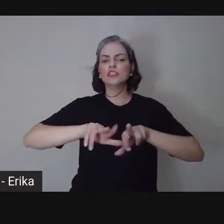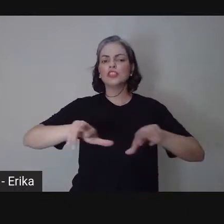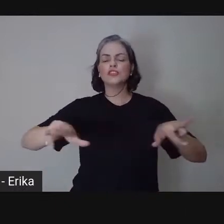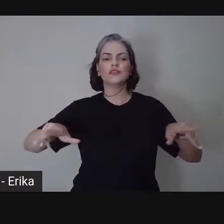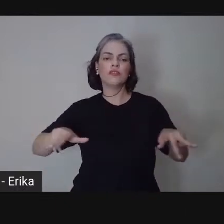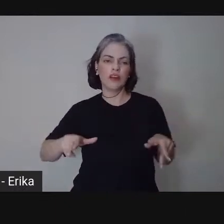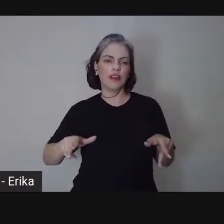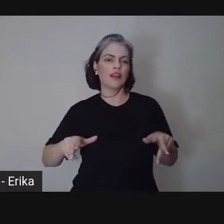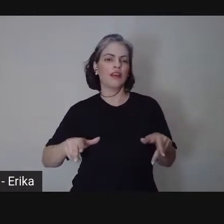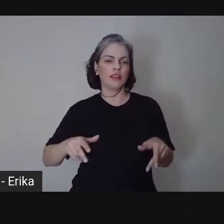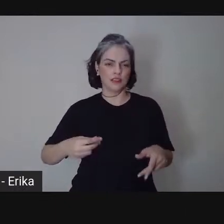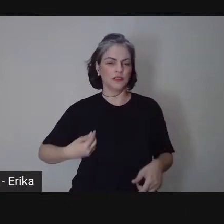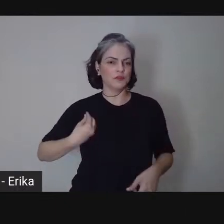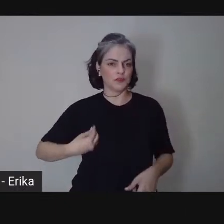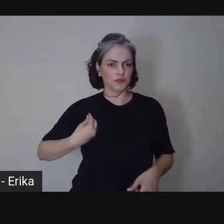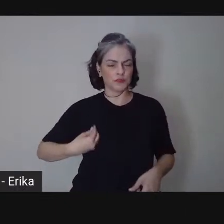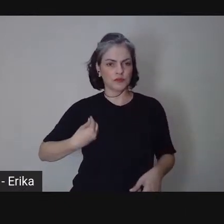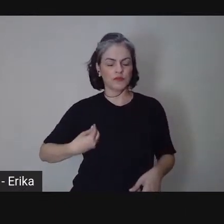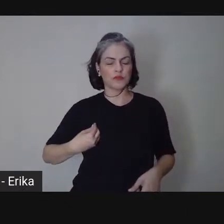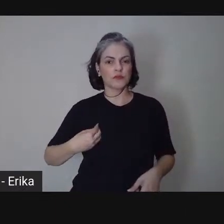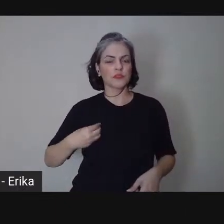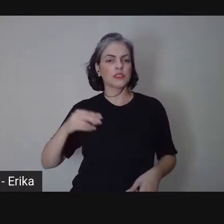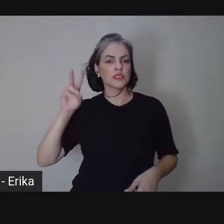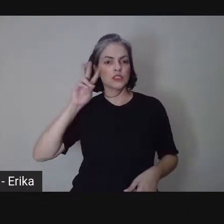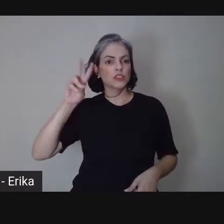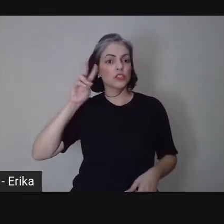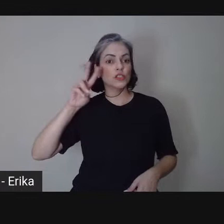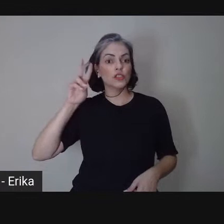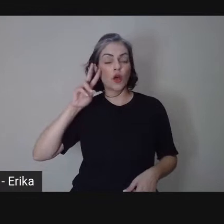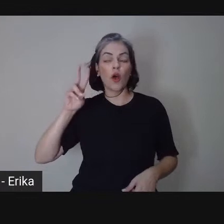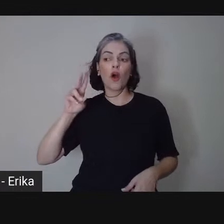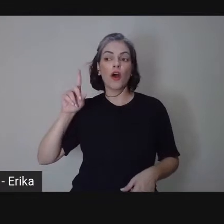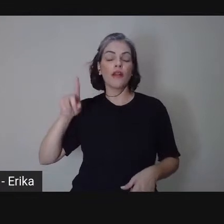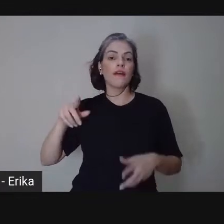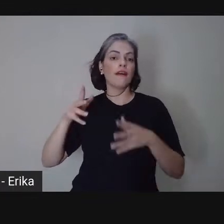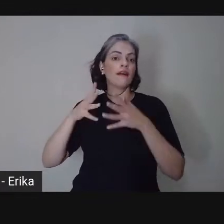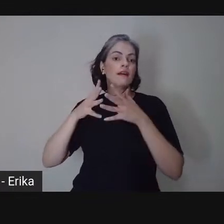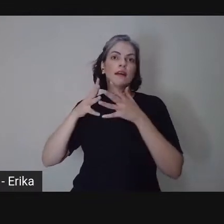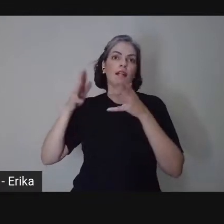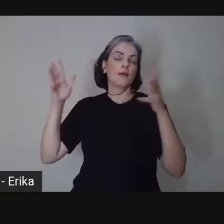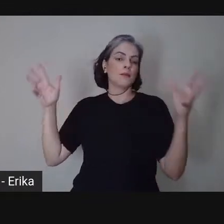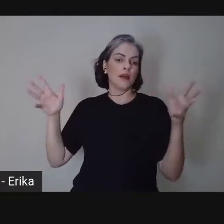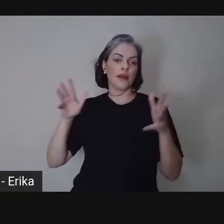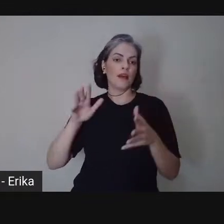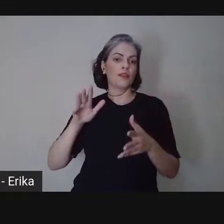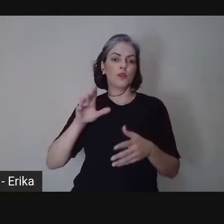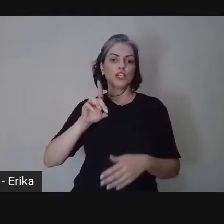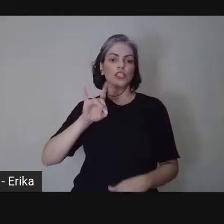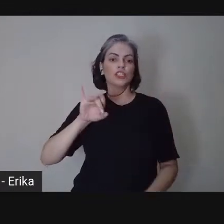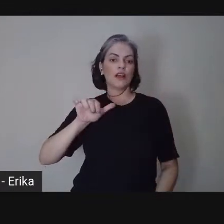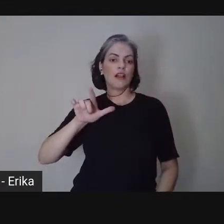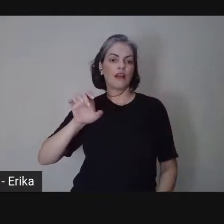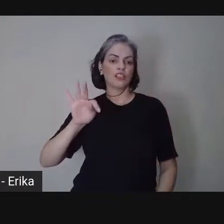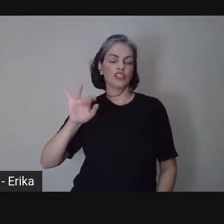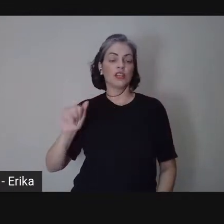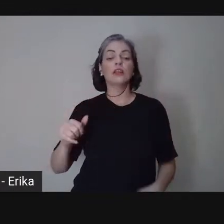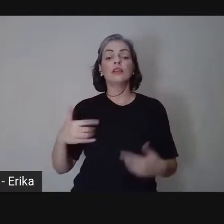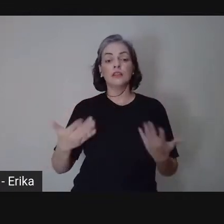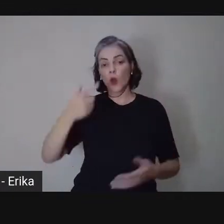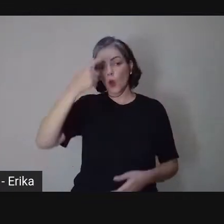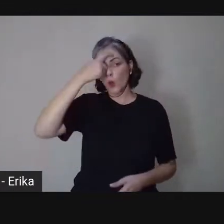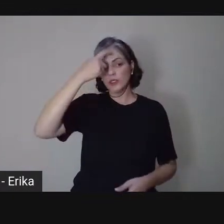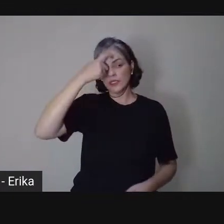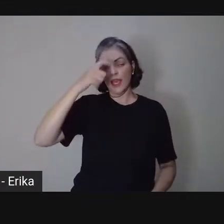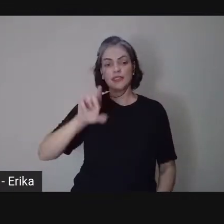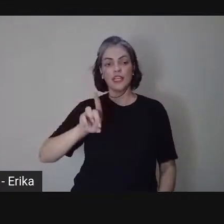distinta, sendo a história o nível mais amplo dessa totalização dialética. Logo, consciência dialética